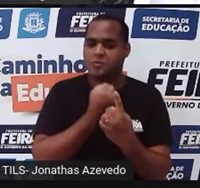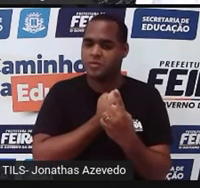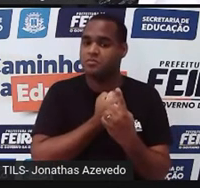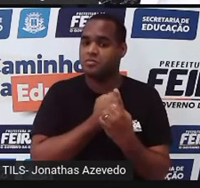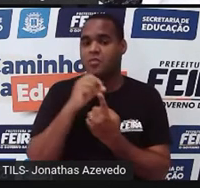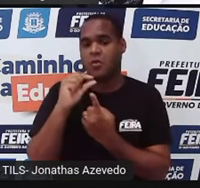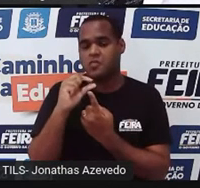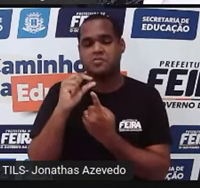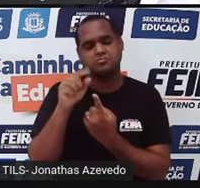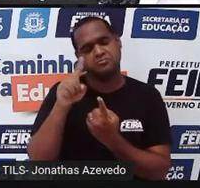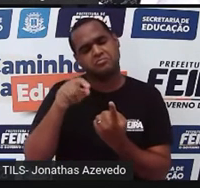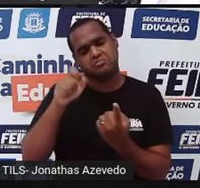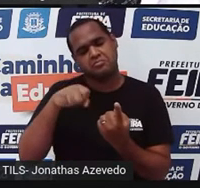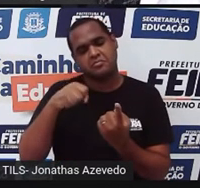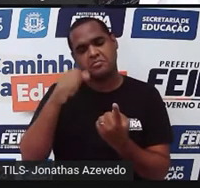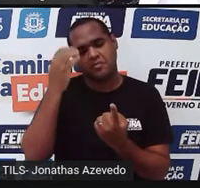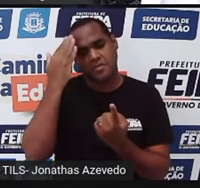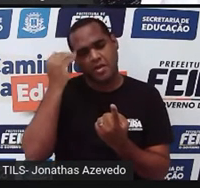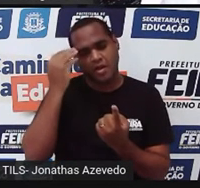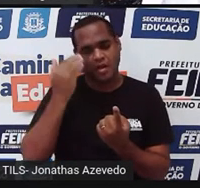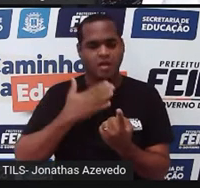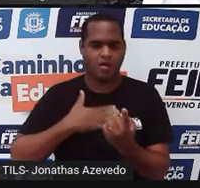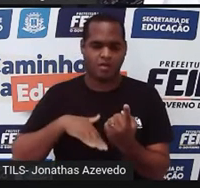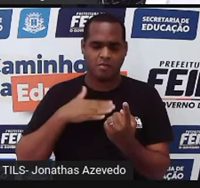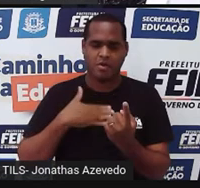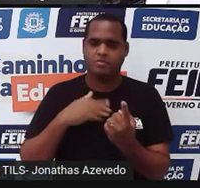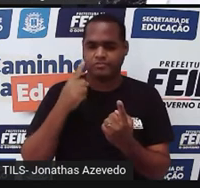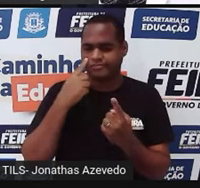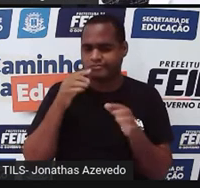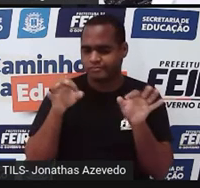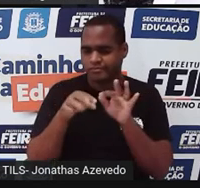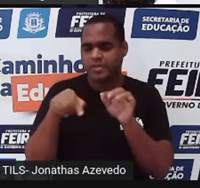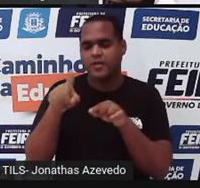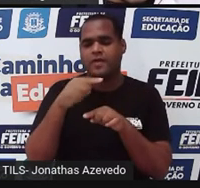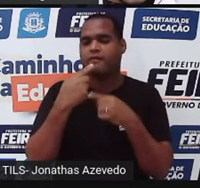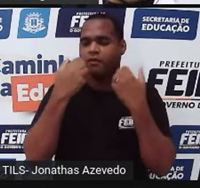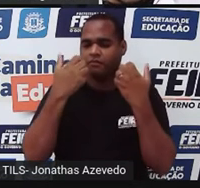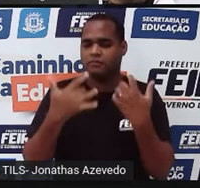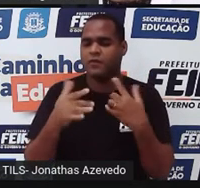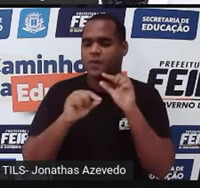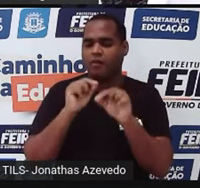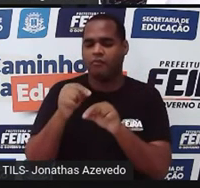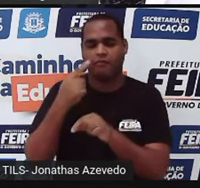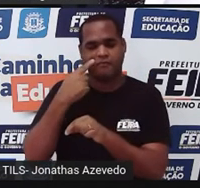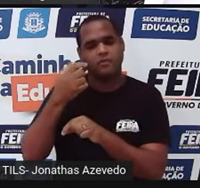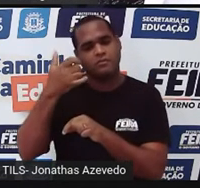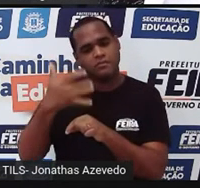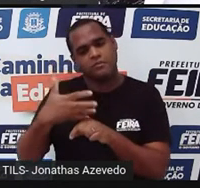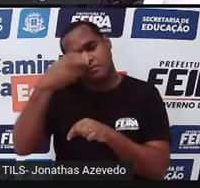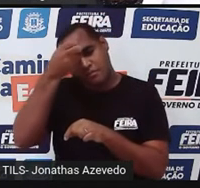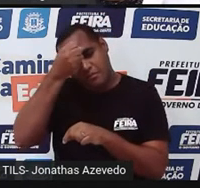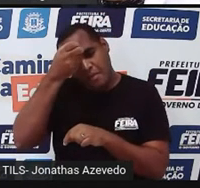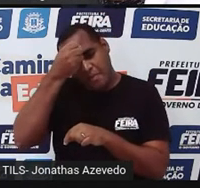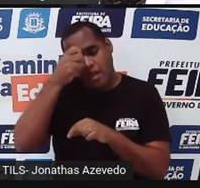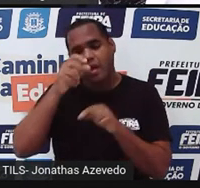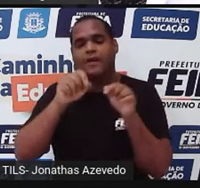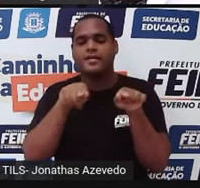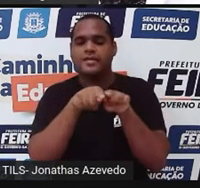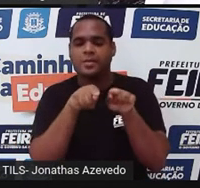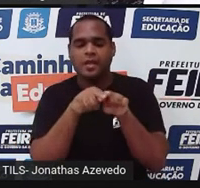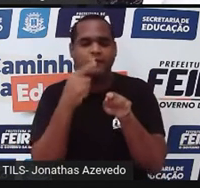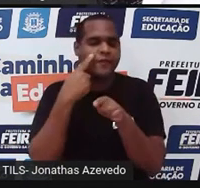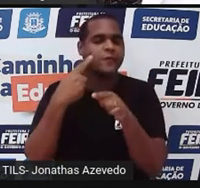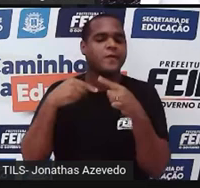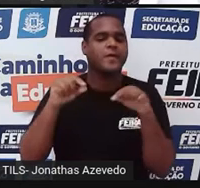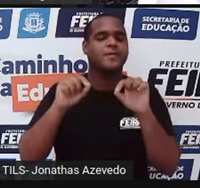Tá bom? Fica tranquilo. Porque dentro do que a gente vai fazer aqui, a gente vai estar falando de coisas que a gente já viu. Tá? E que a gente revisou nessa